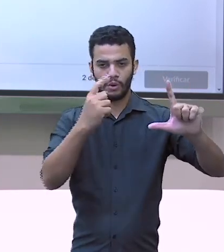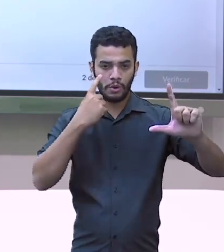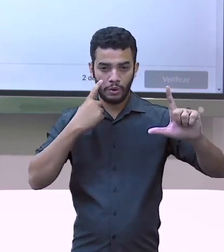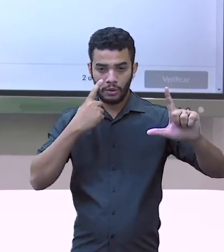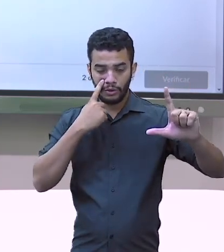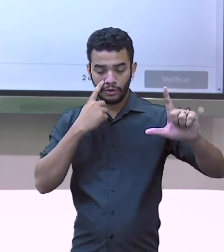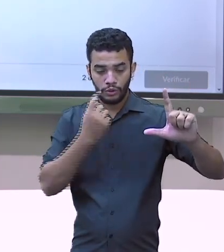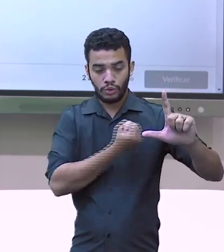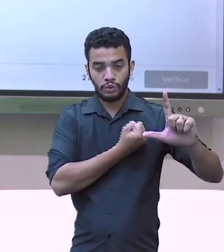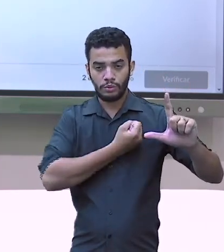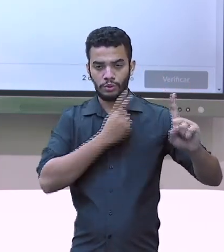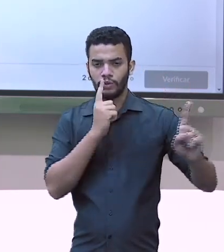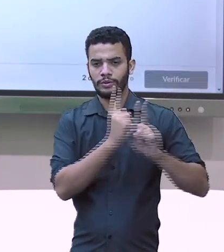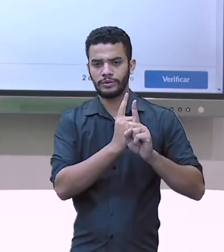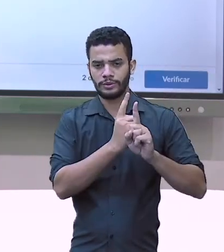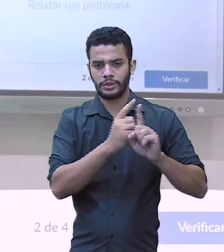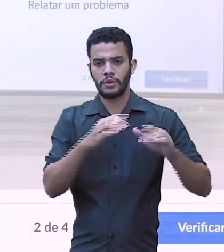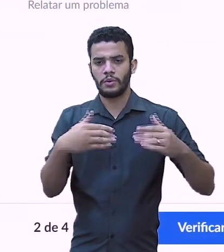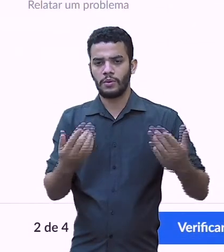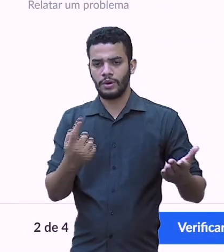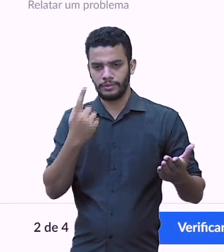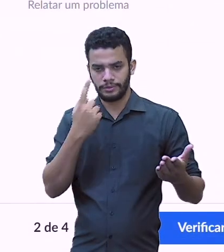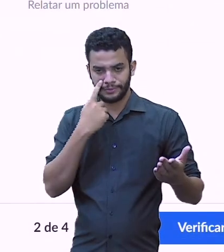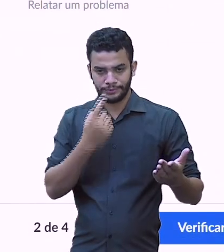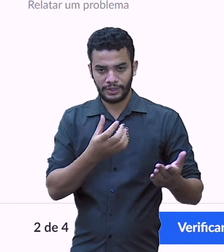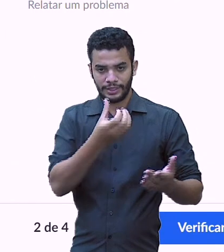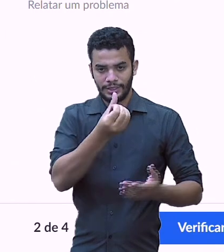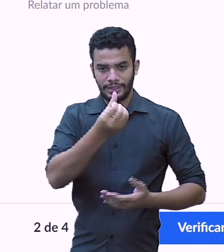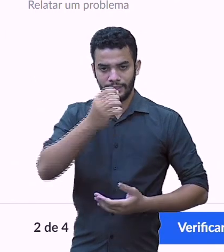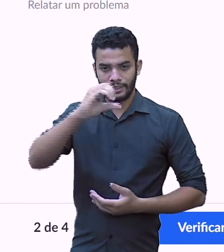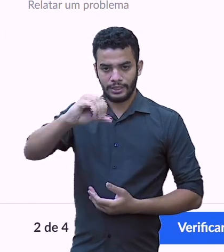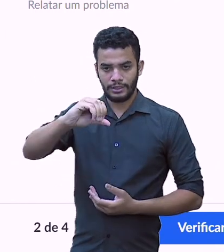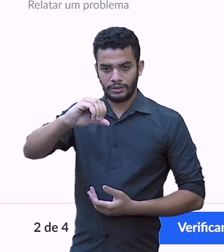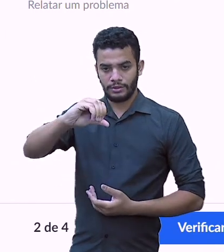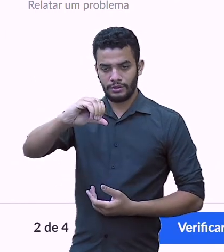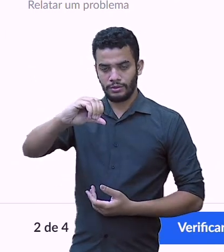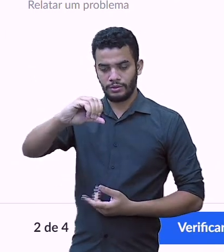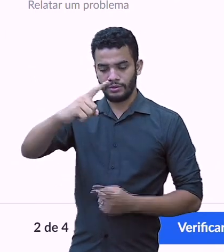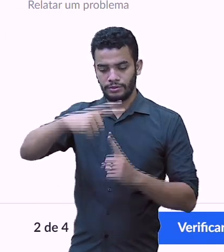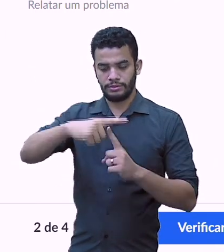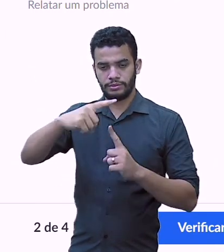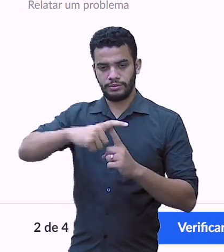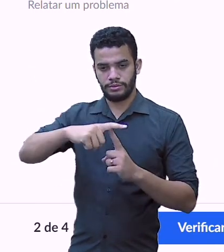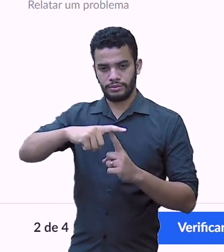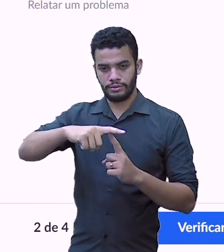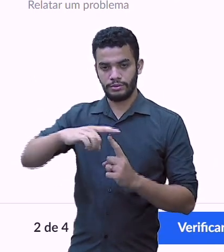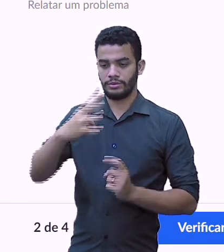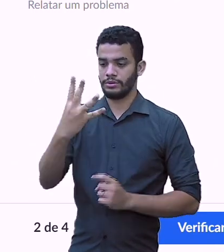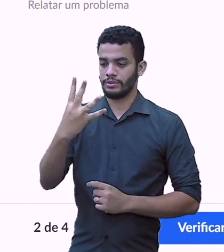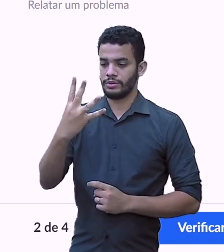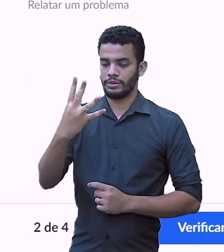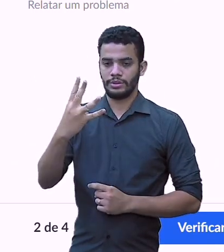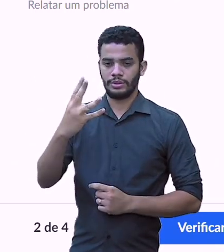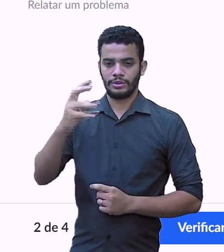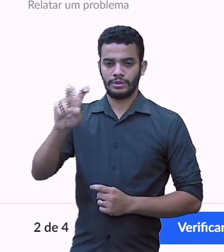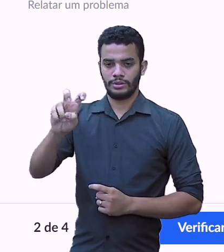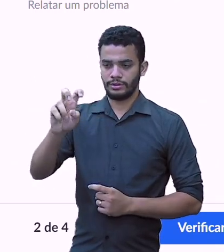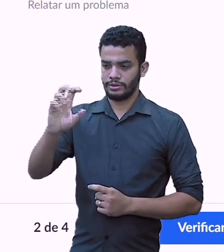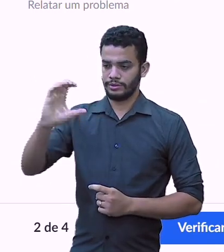O número que eu encontrei foi 69 inteiros. E quanto? E 45